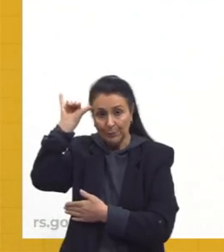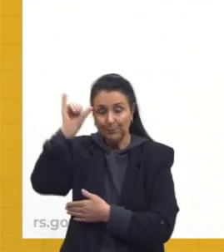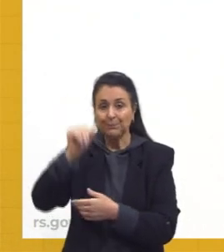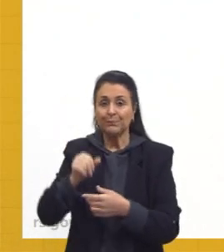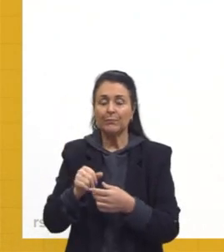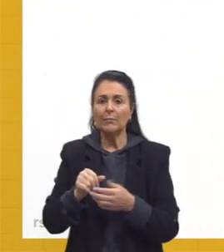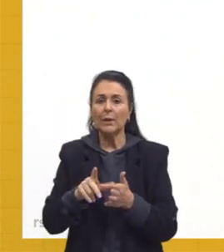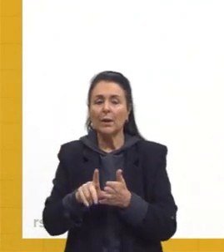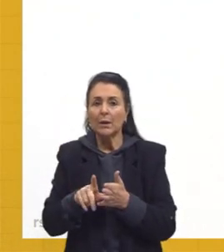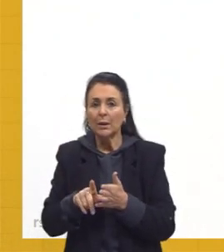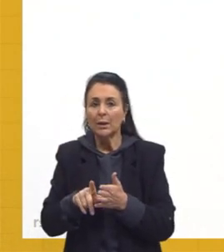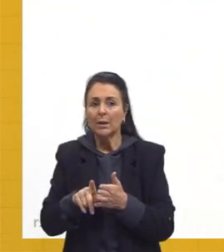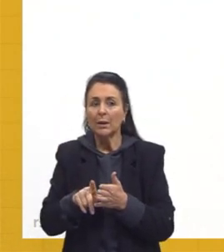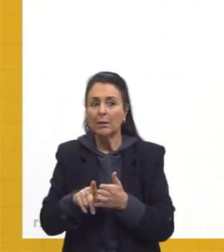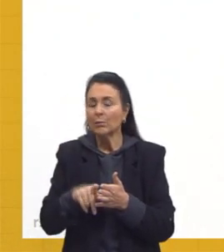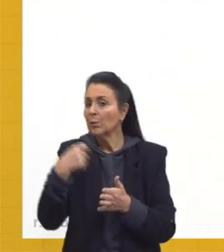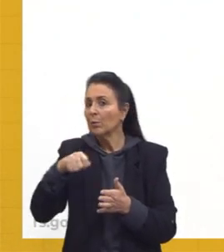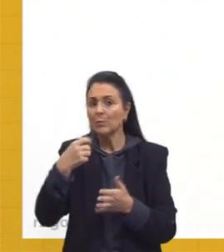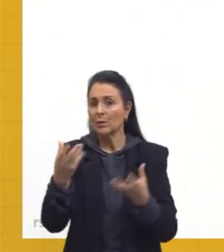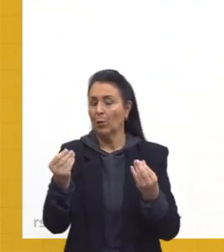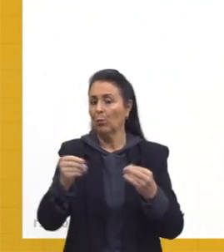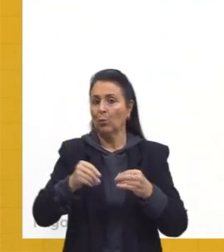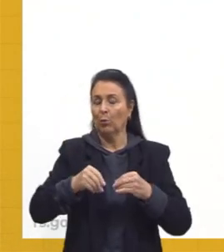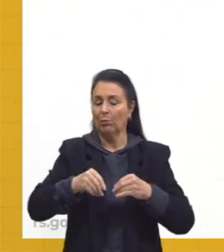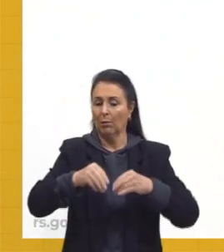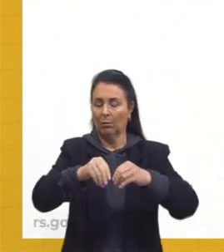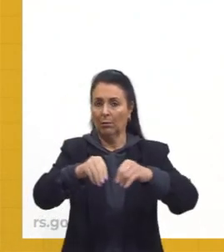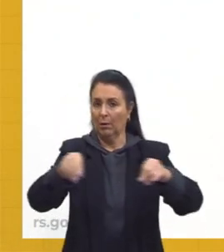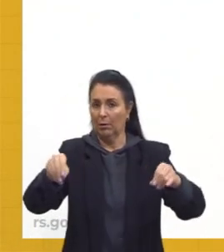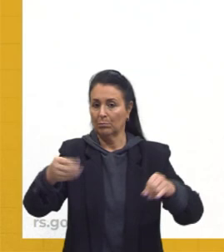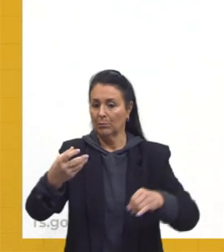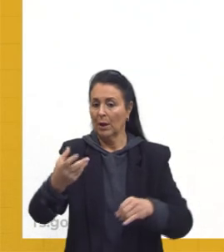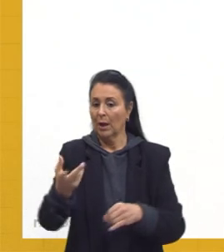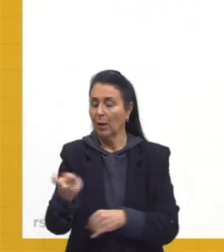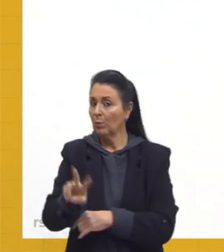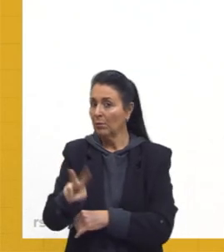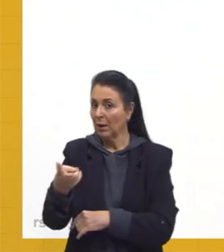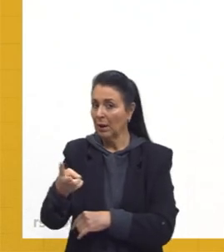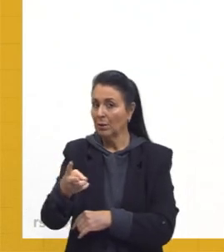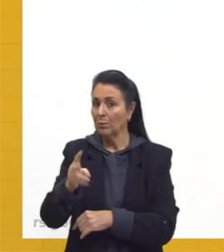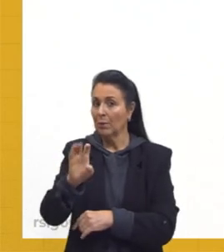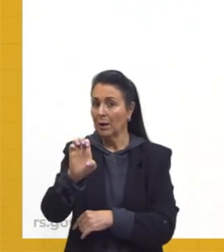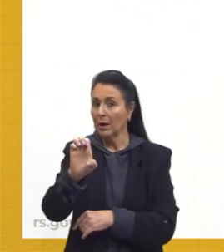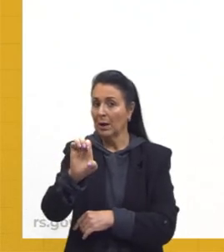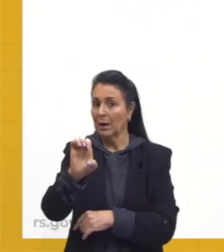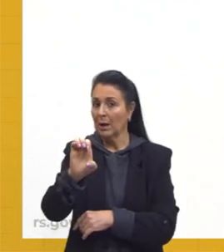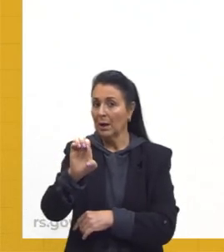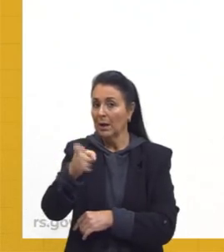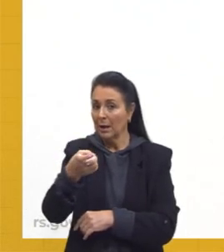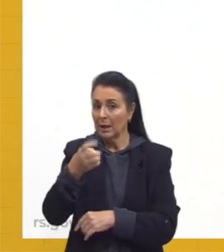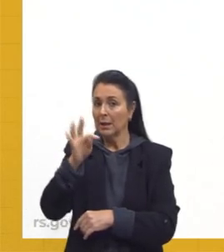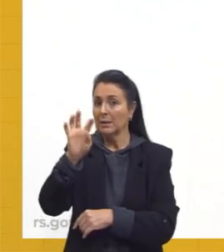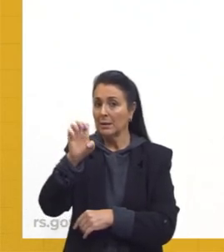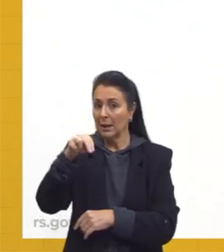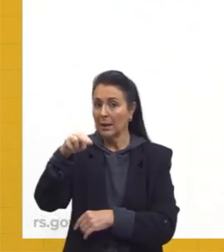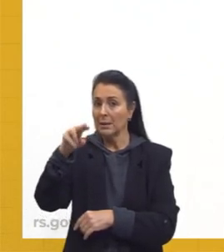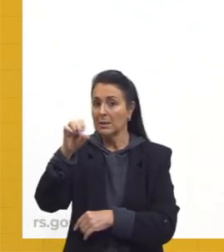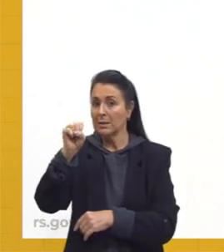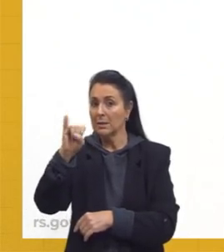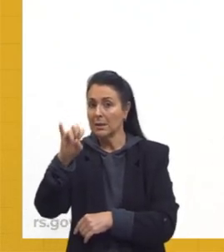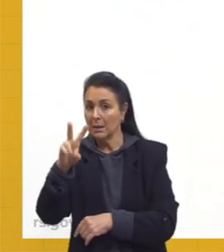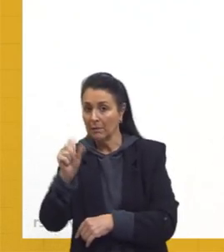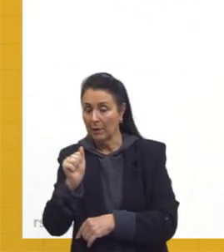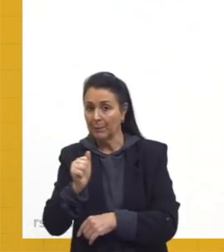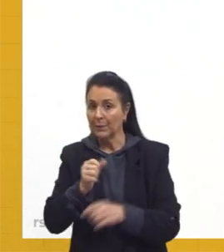claro, demanda pouquíssima área, né, o contrário à intensiva, tá? Então, olha aqui, ó, a exportação da carne